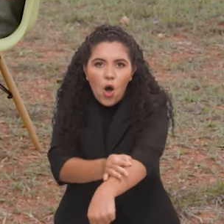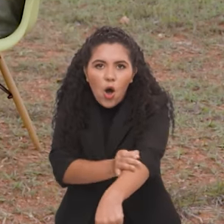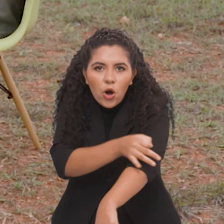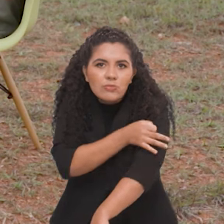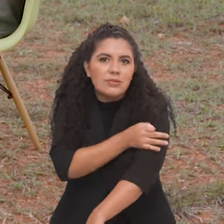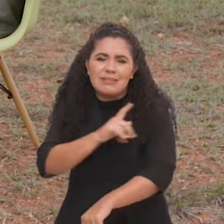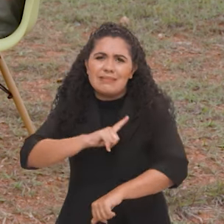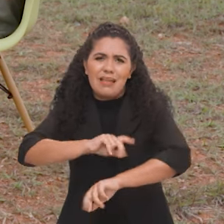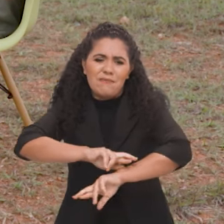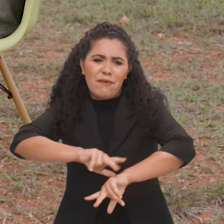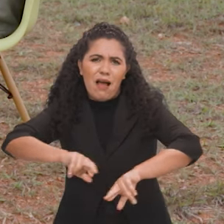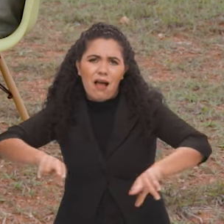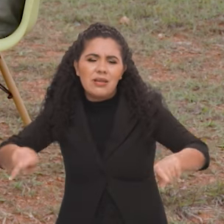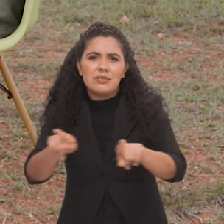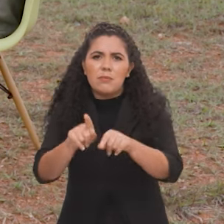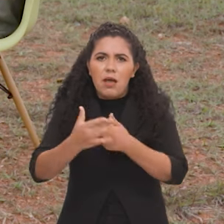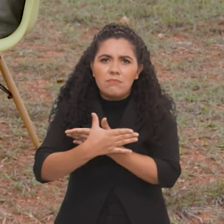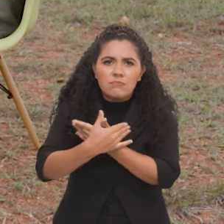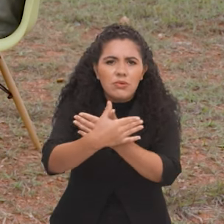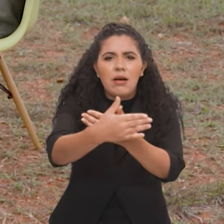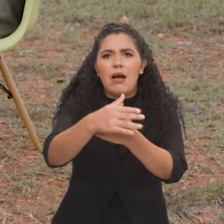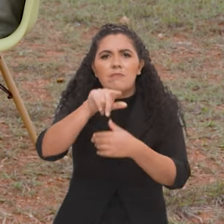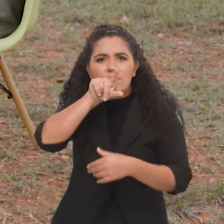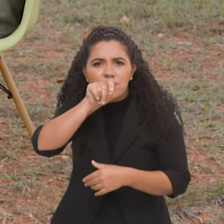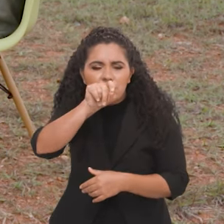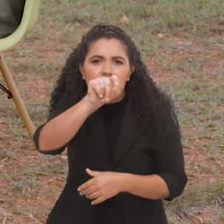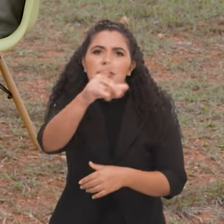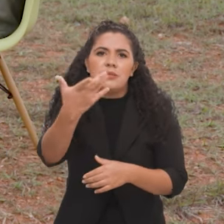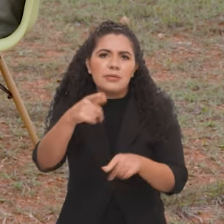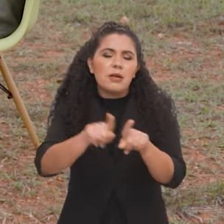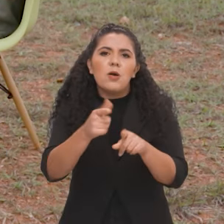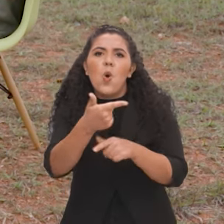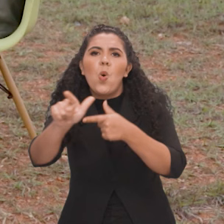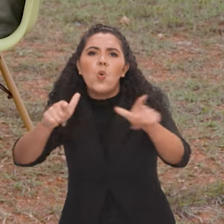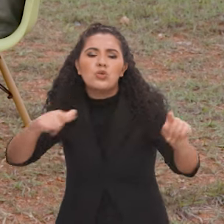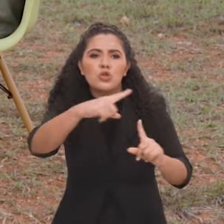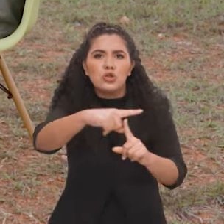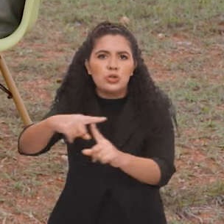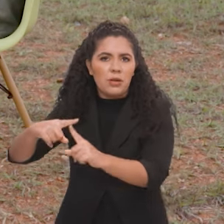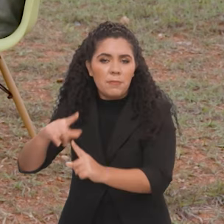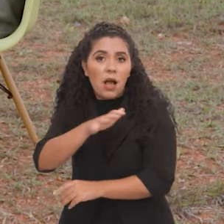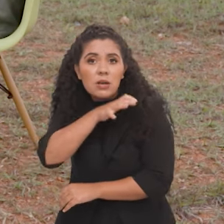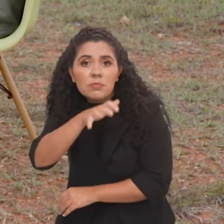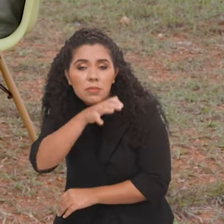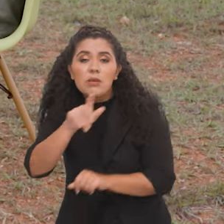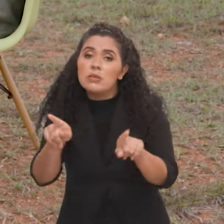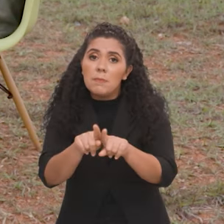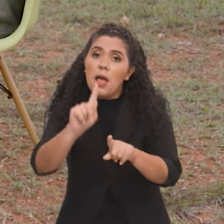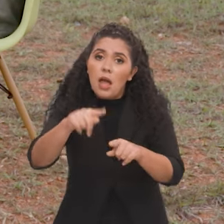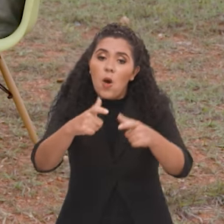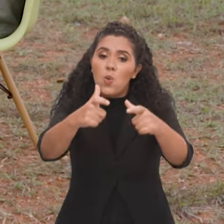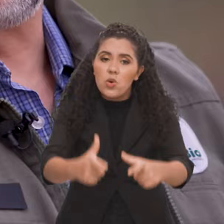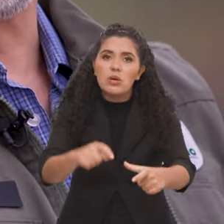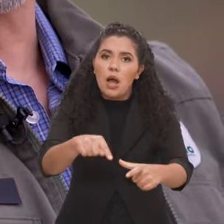Enfim, nós temos uma variedade grande de aves, de outros animais, mas é também um espaço